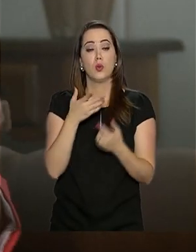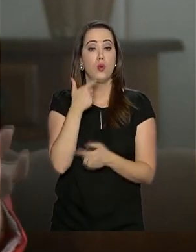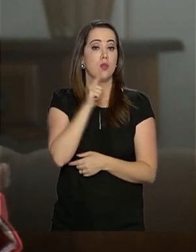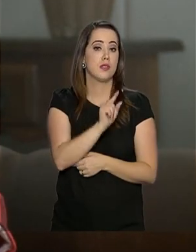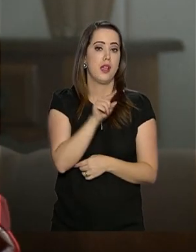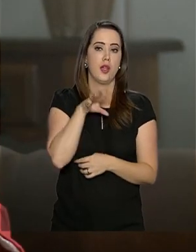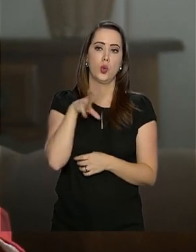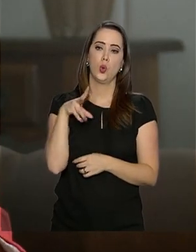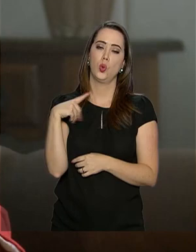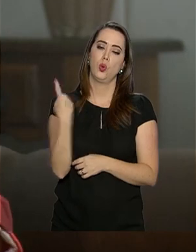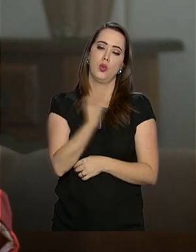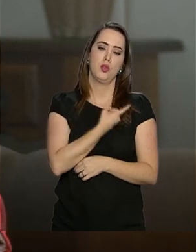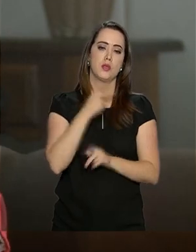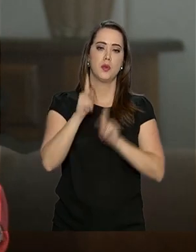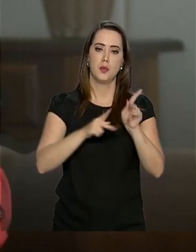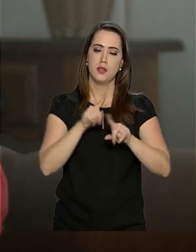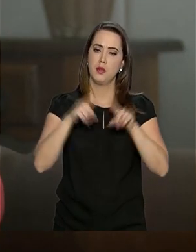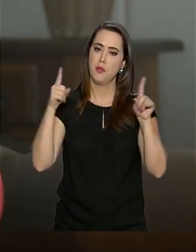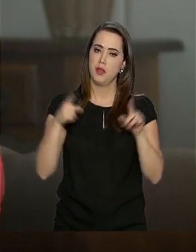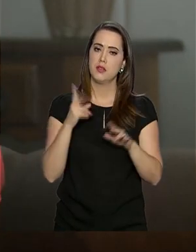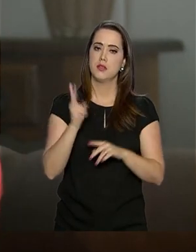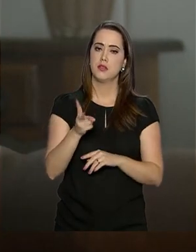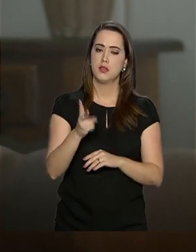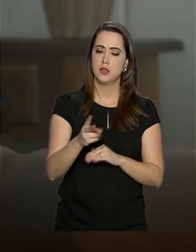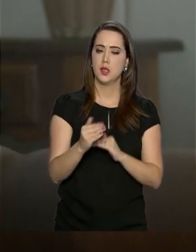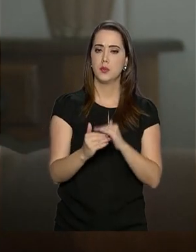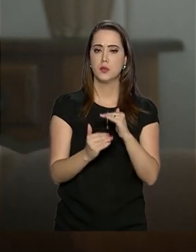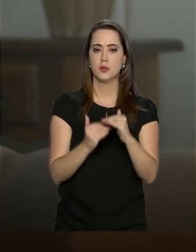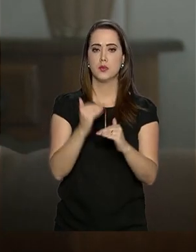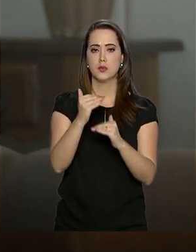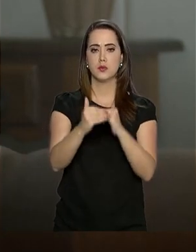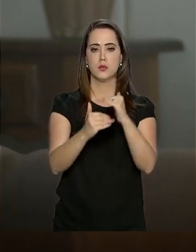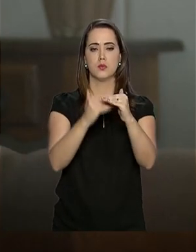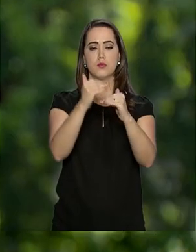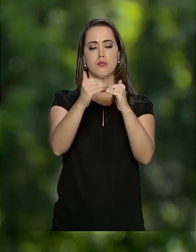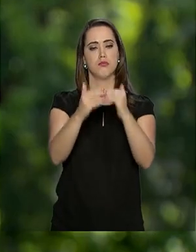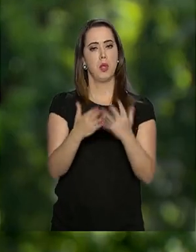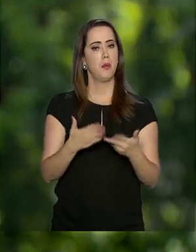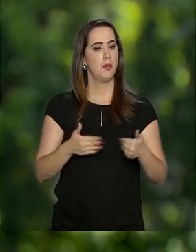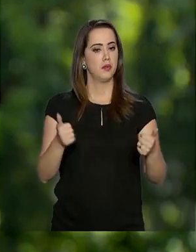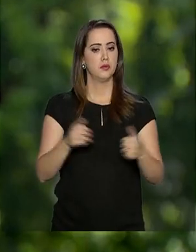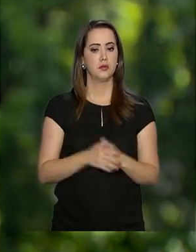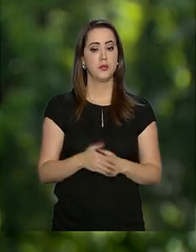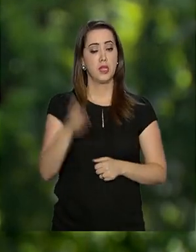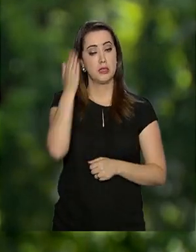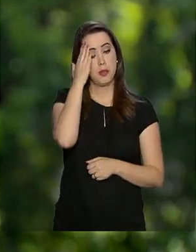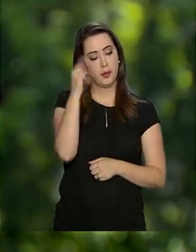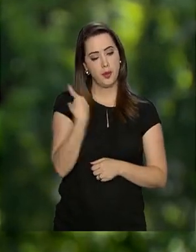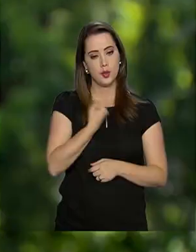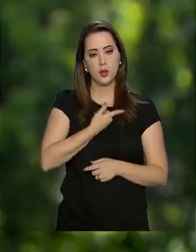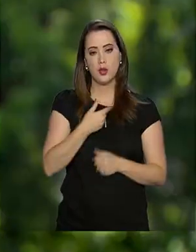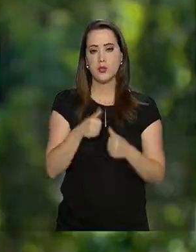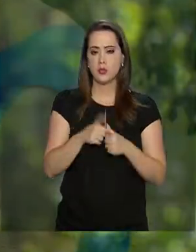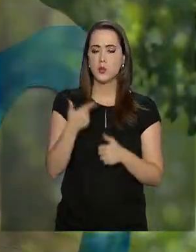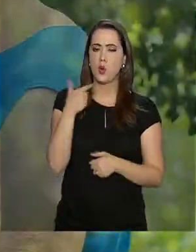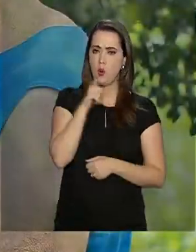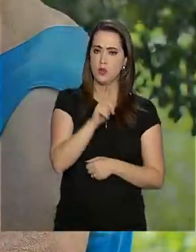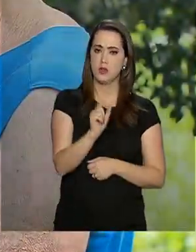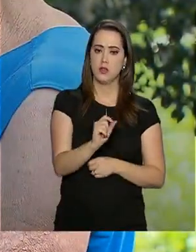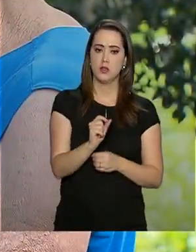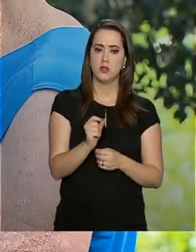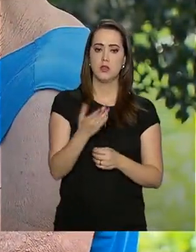toda a nossa população, mas ele cada vez, ele caminha a passos mais largos. É saber que a gente está conseguindo